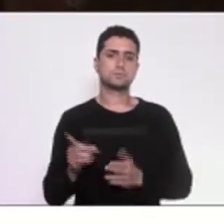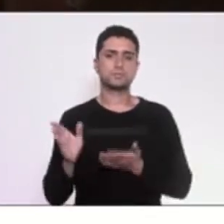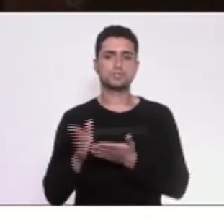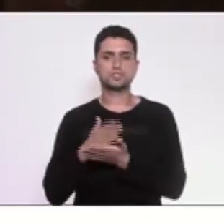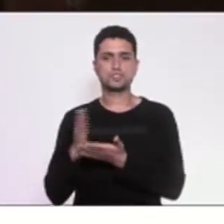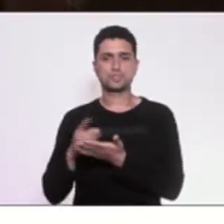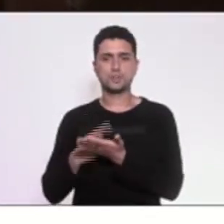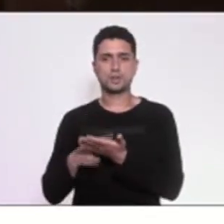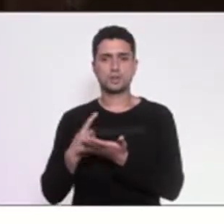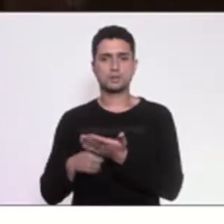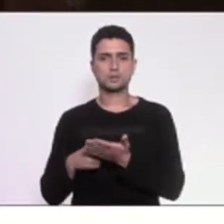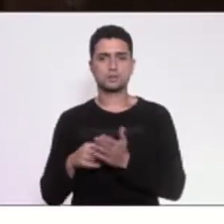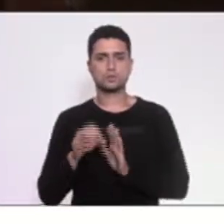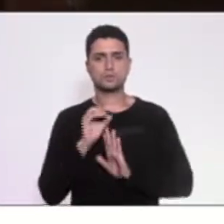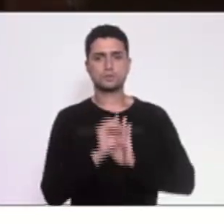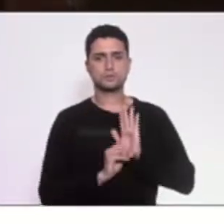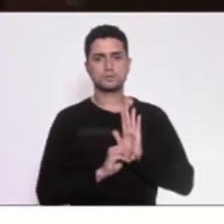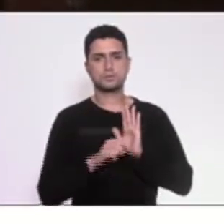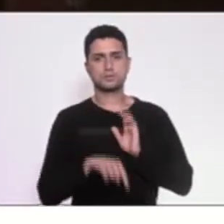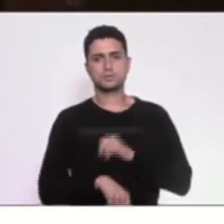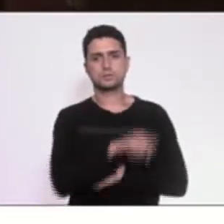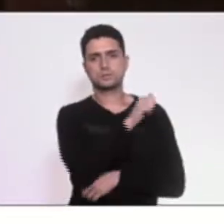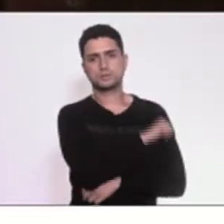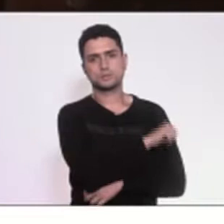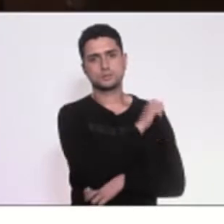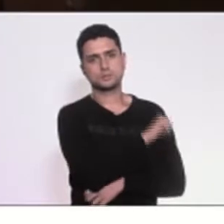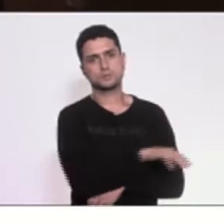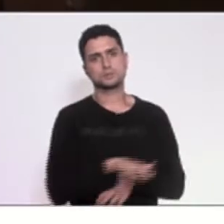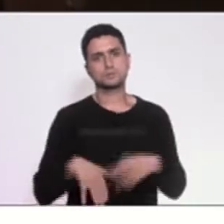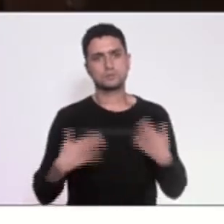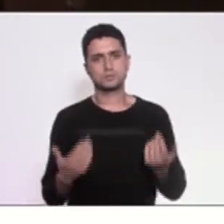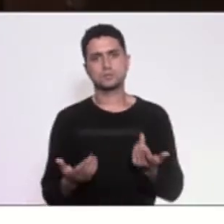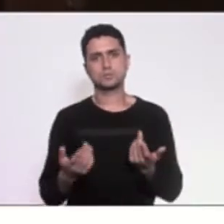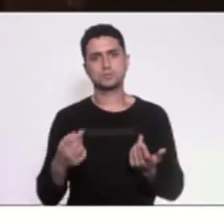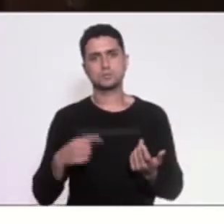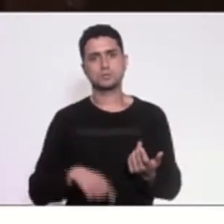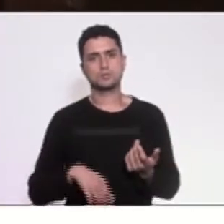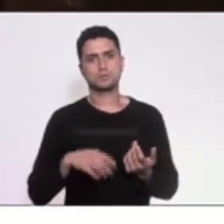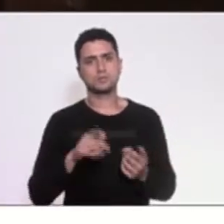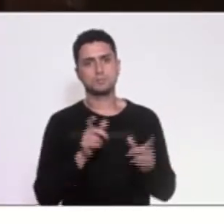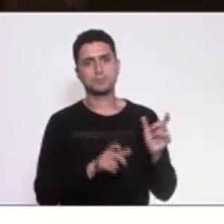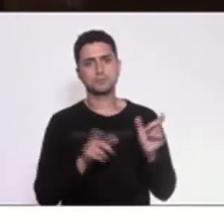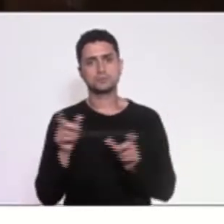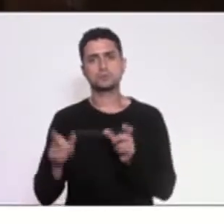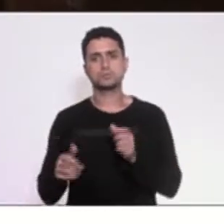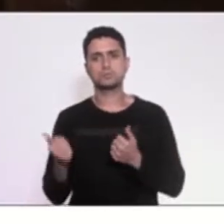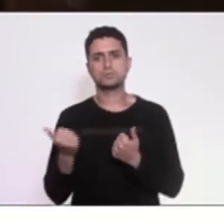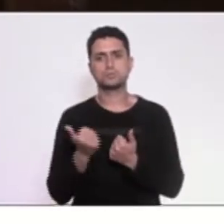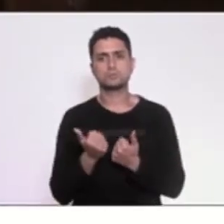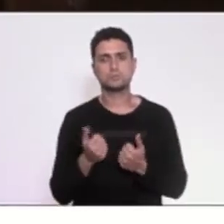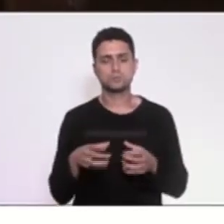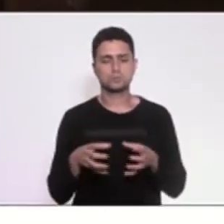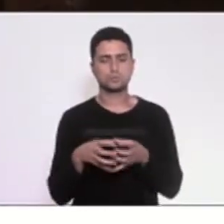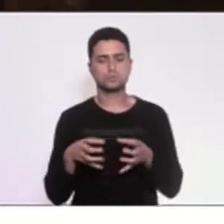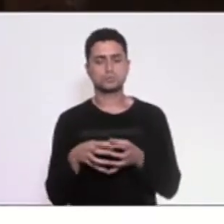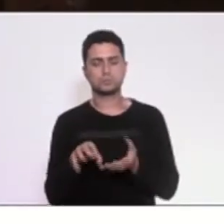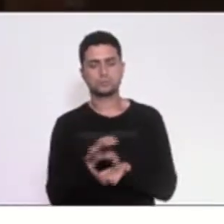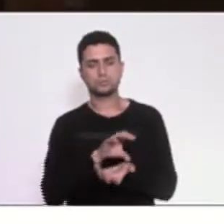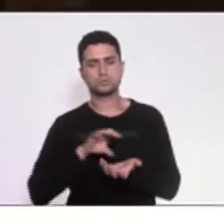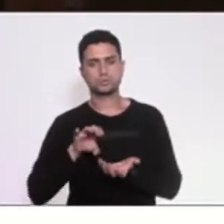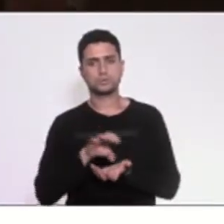pelo Estado do Rio de Janeiro. Os membros do Conselho Consultivo tiveram